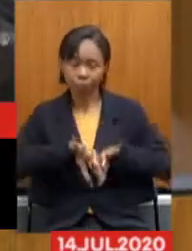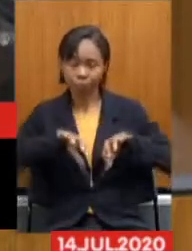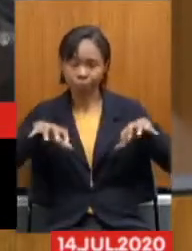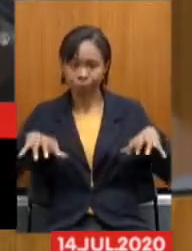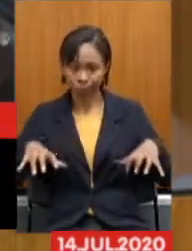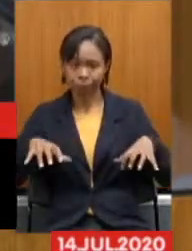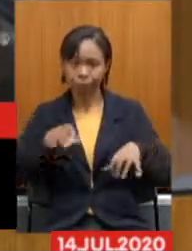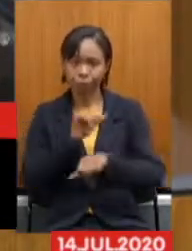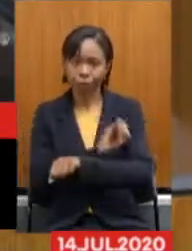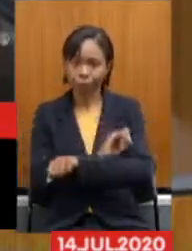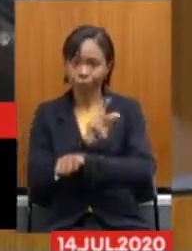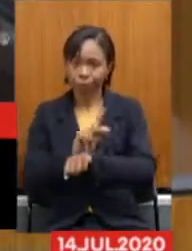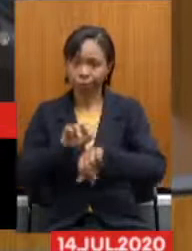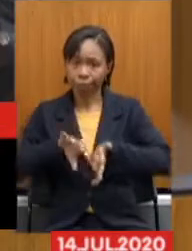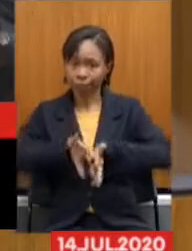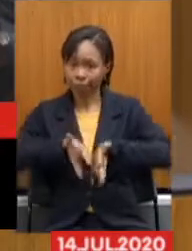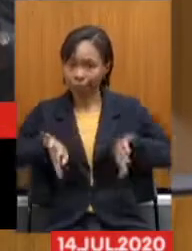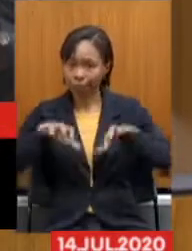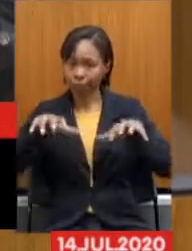Ipseng,